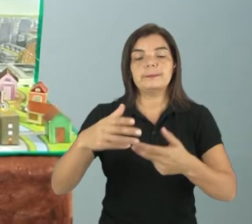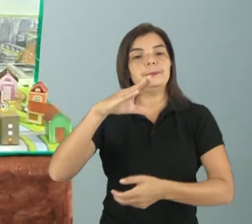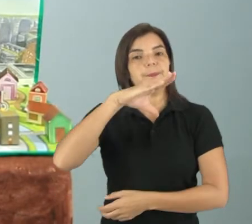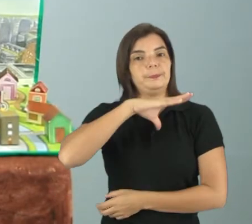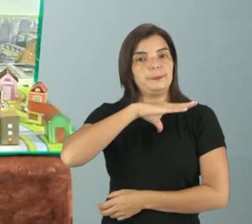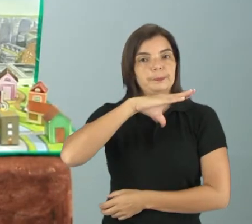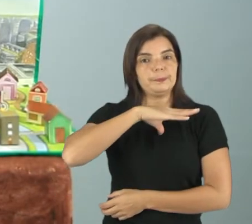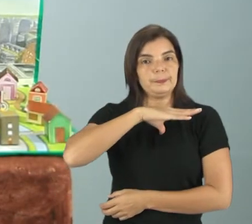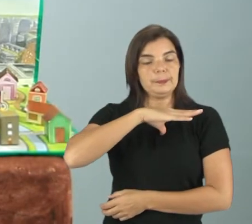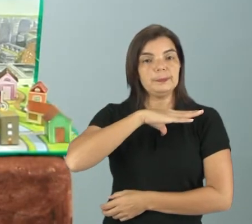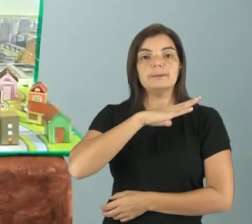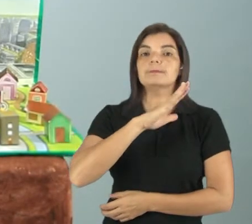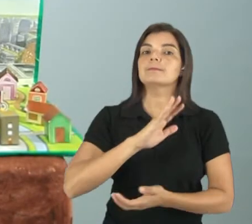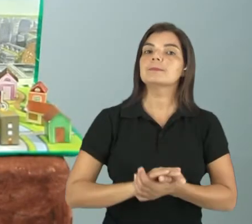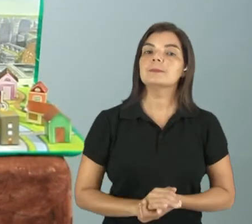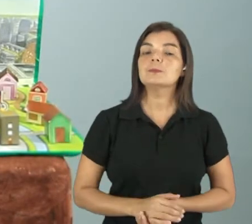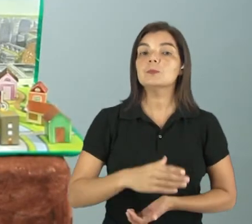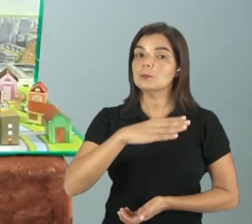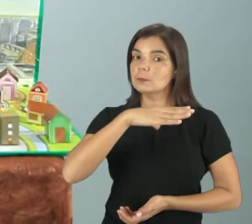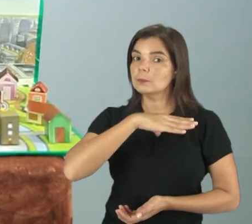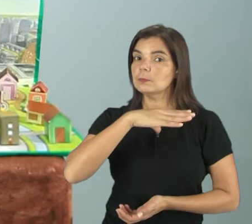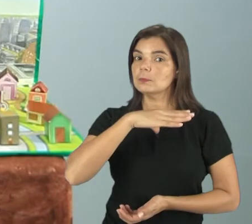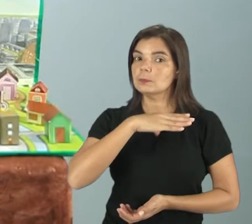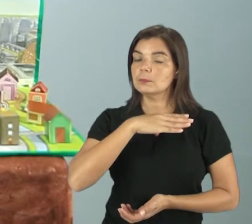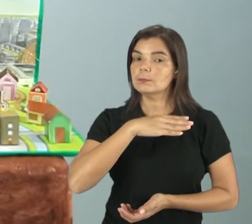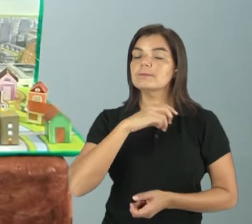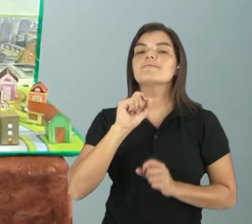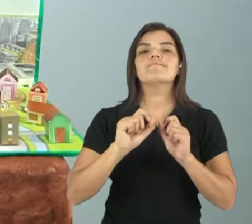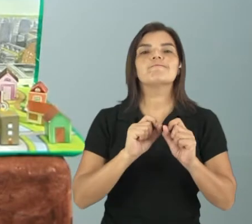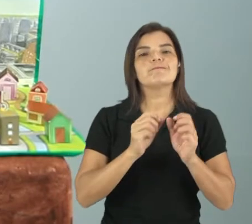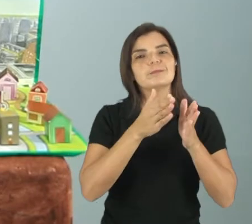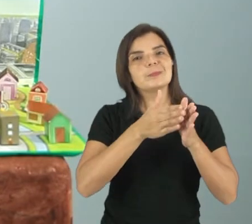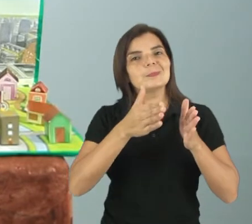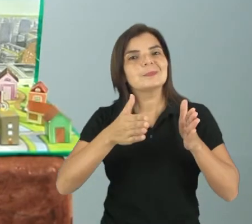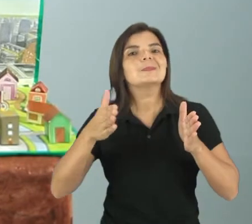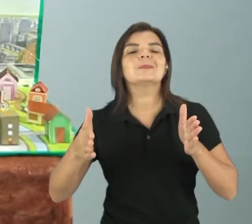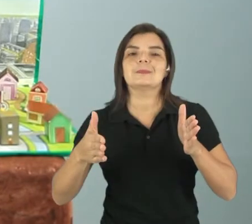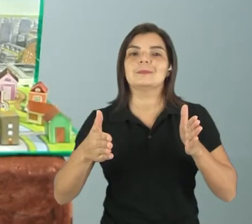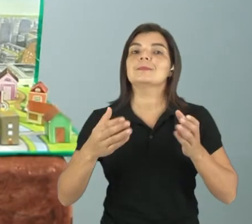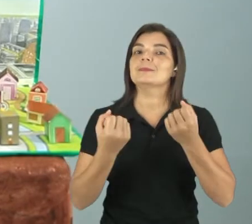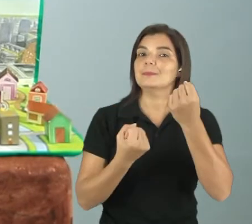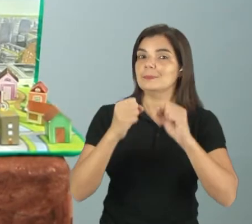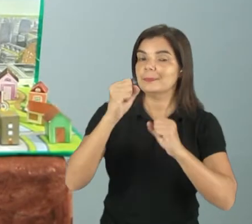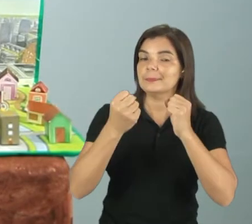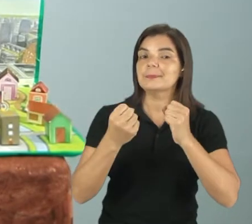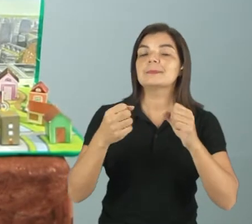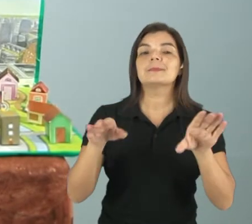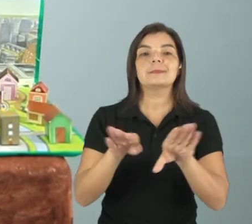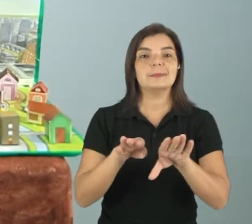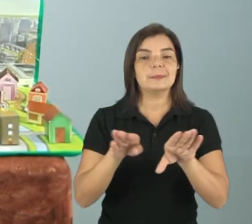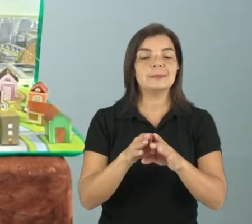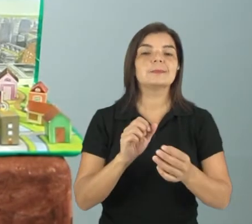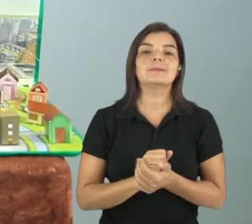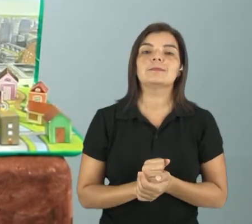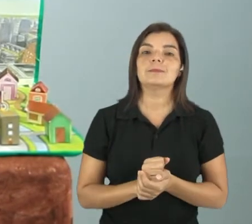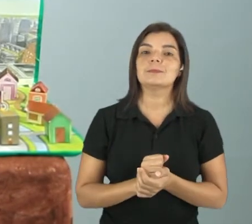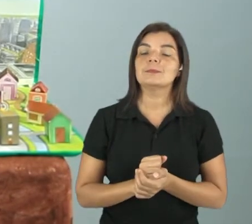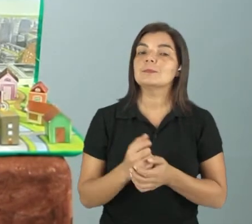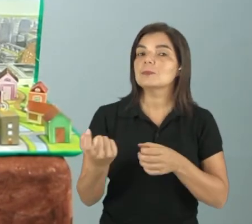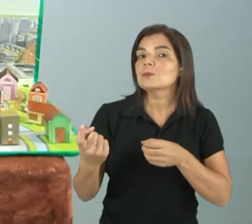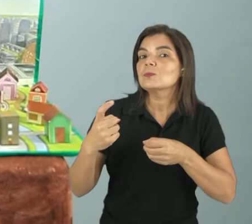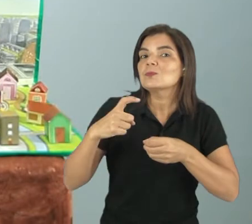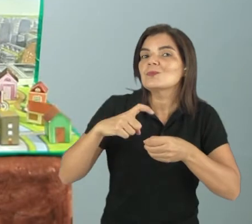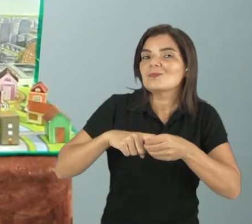urbana, e lá esses produtos são industrializados, então acaba que esses produtos retornam,